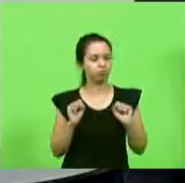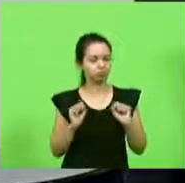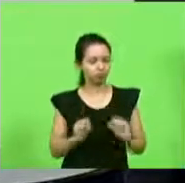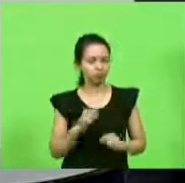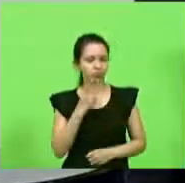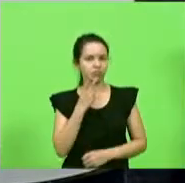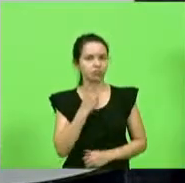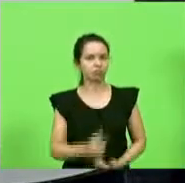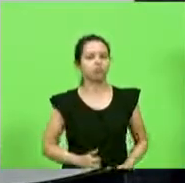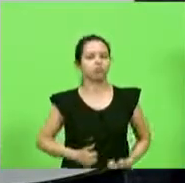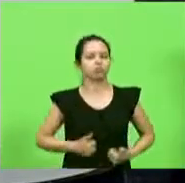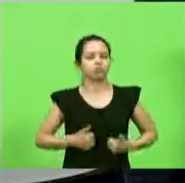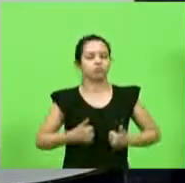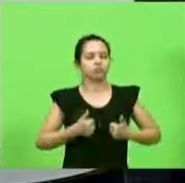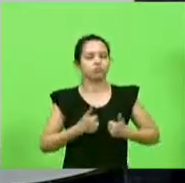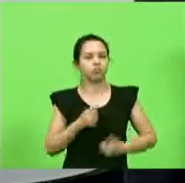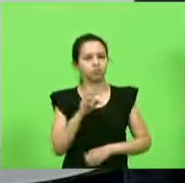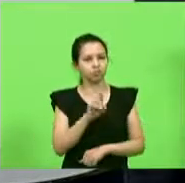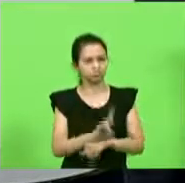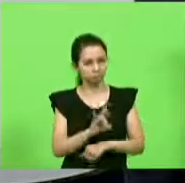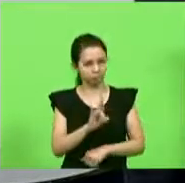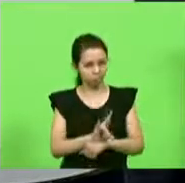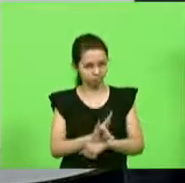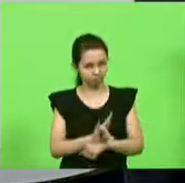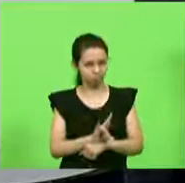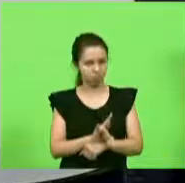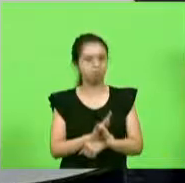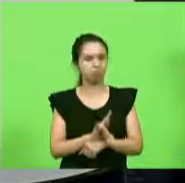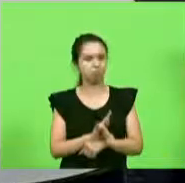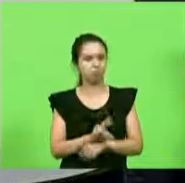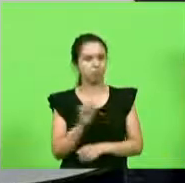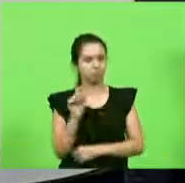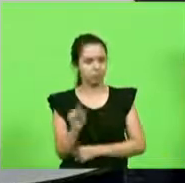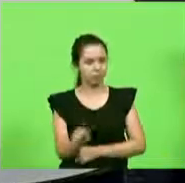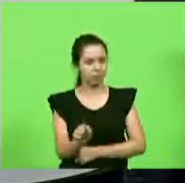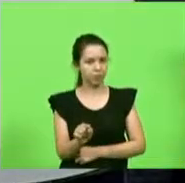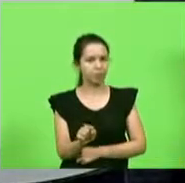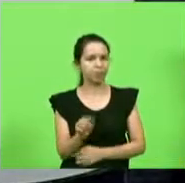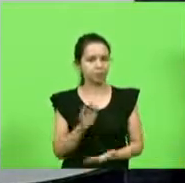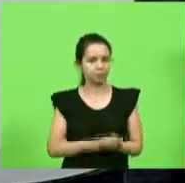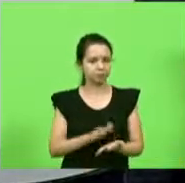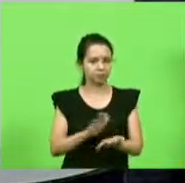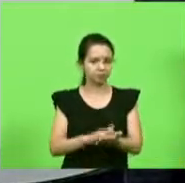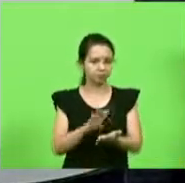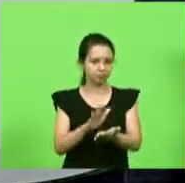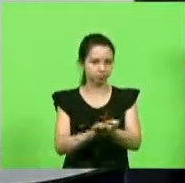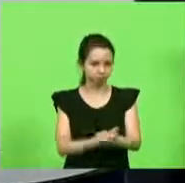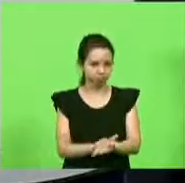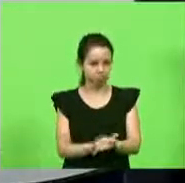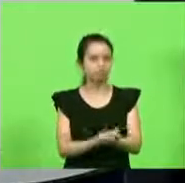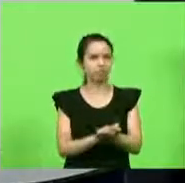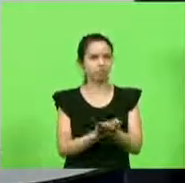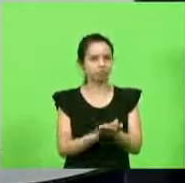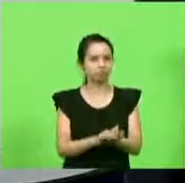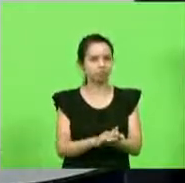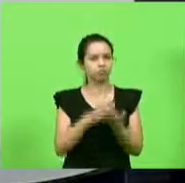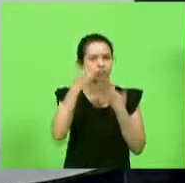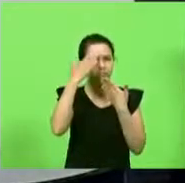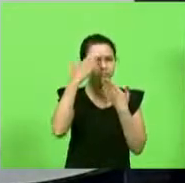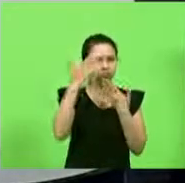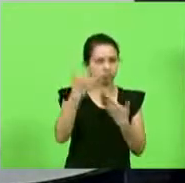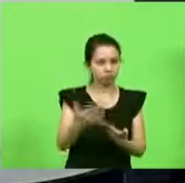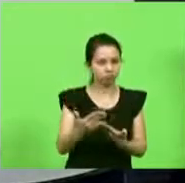com muito orgulho que Rio do Sul está de parabéns e agradecida